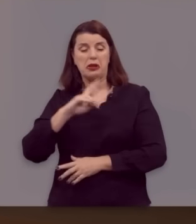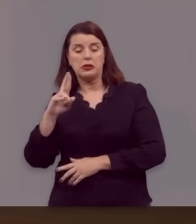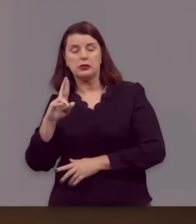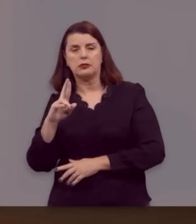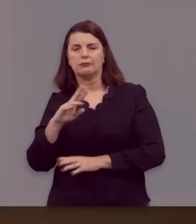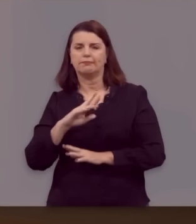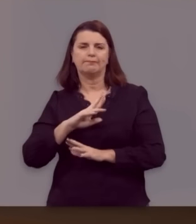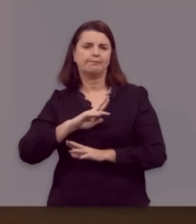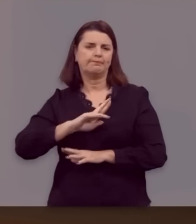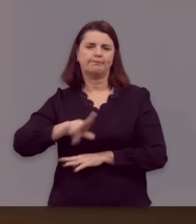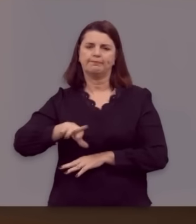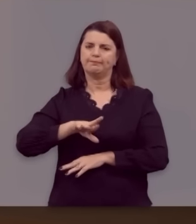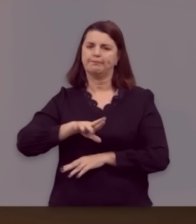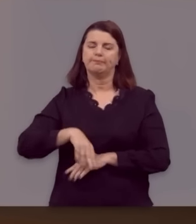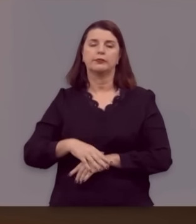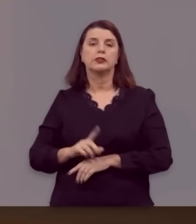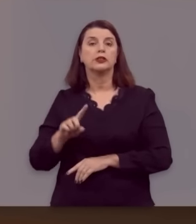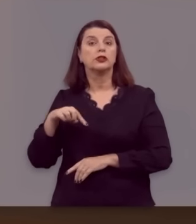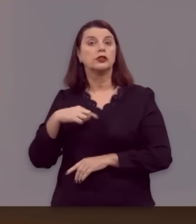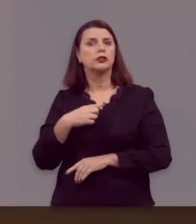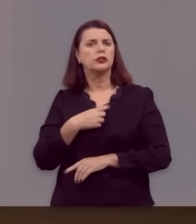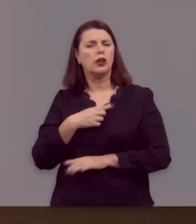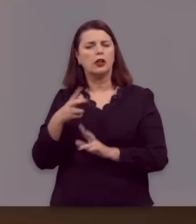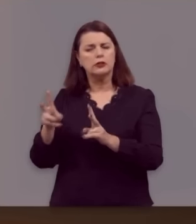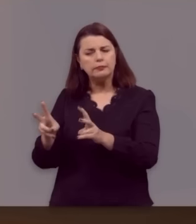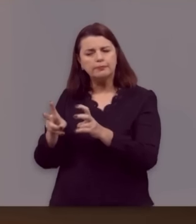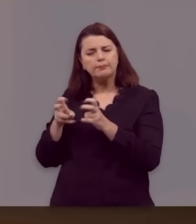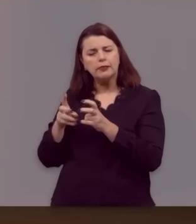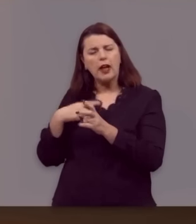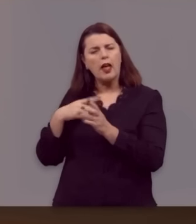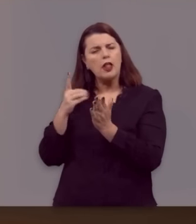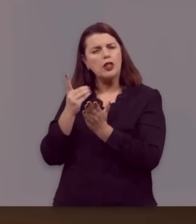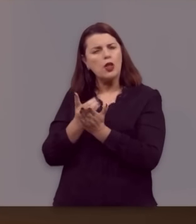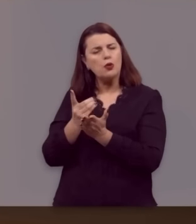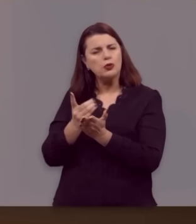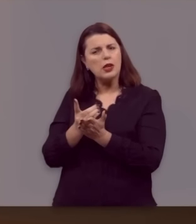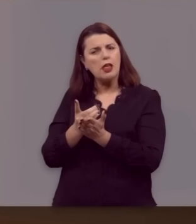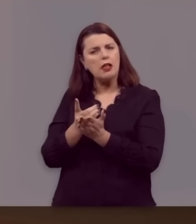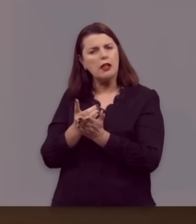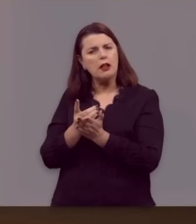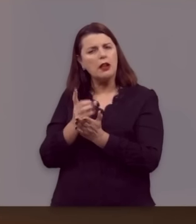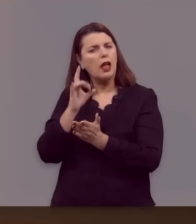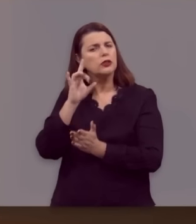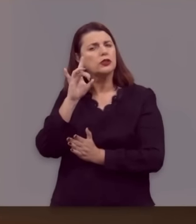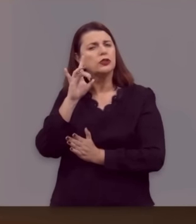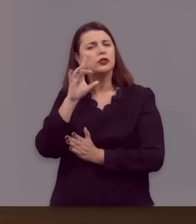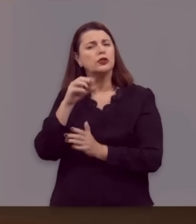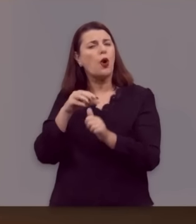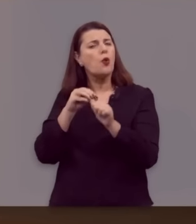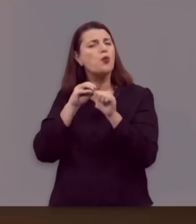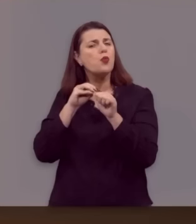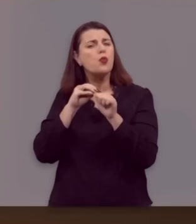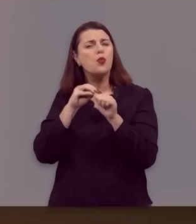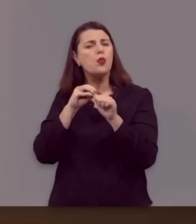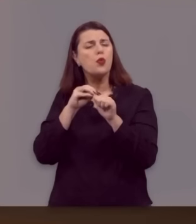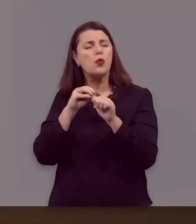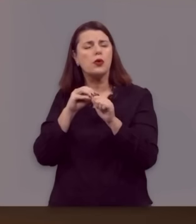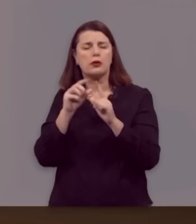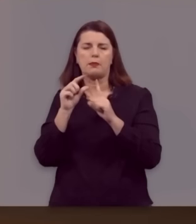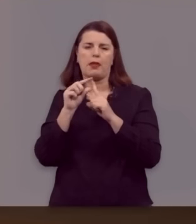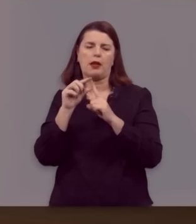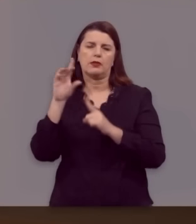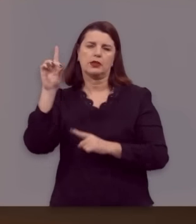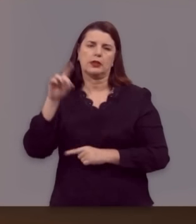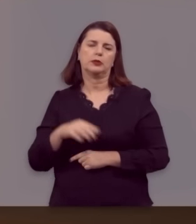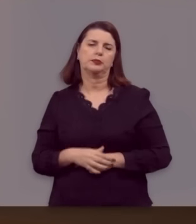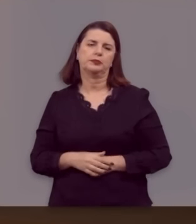mas extraímos essas doutrinas tão somente e exclusivamente da Palavra